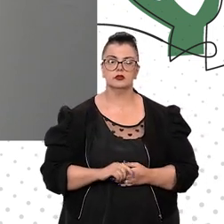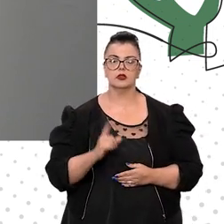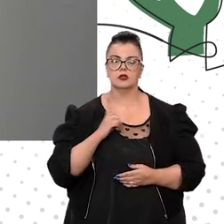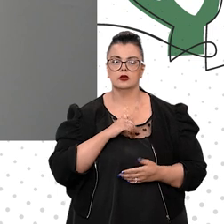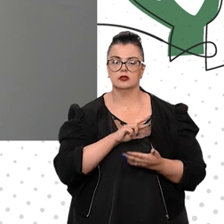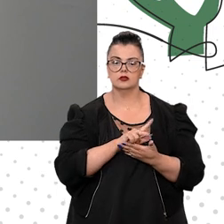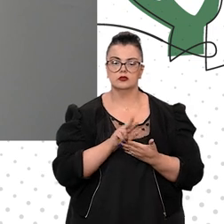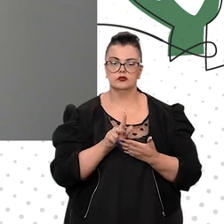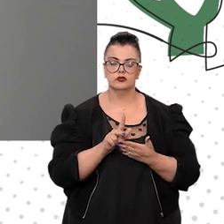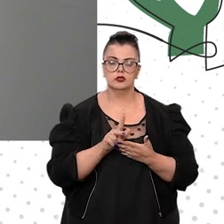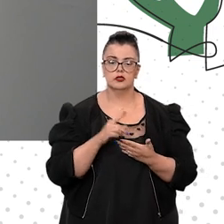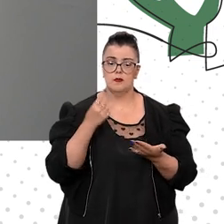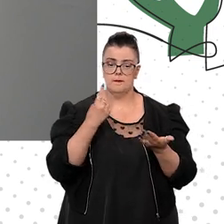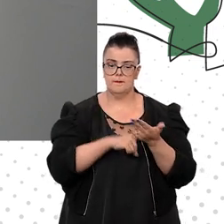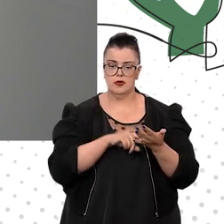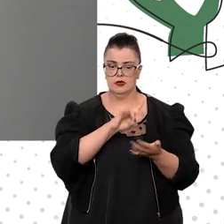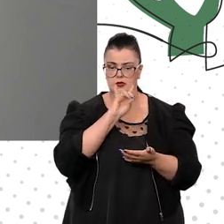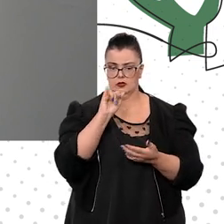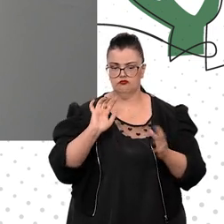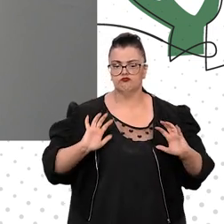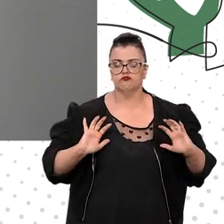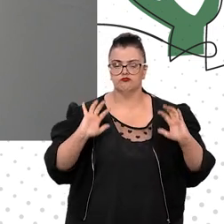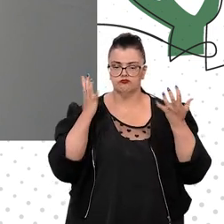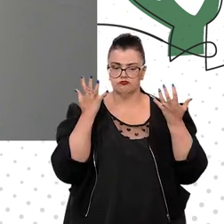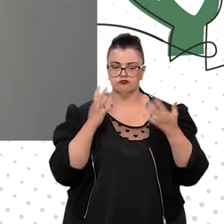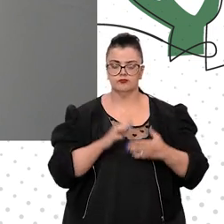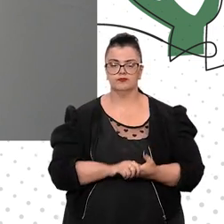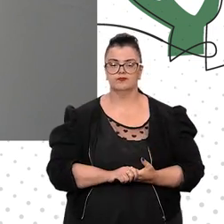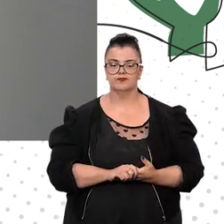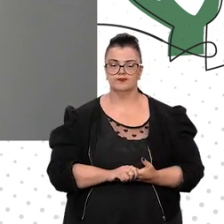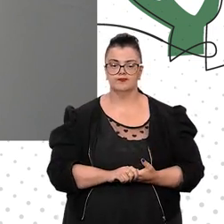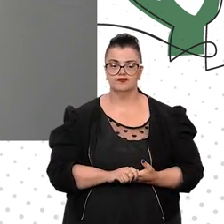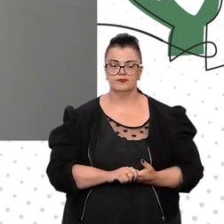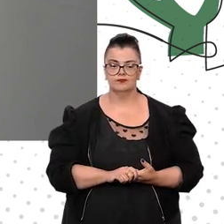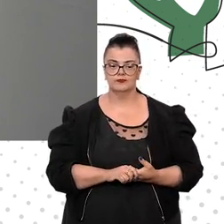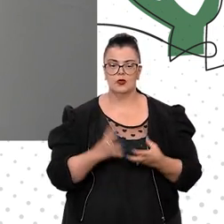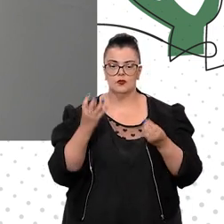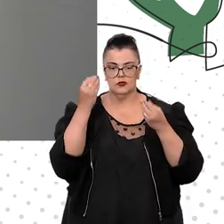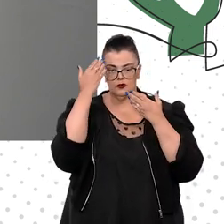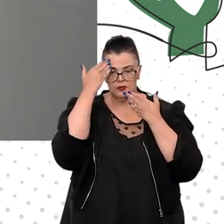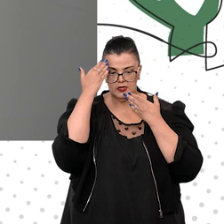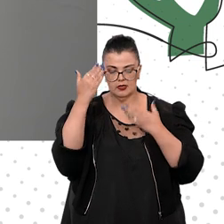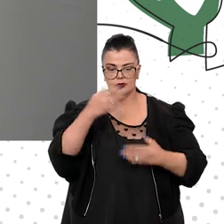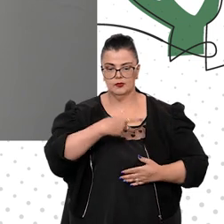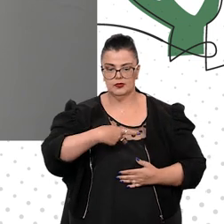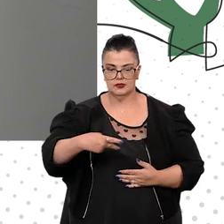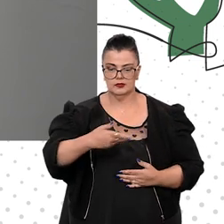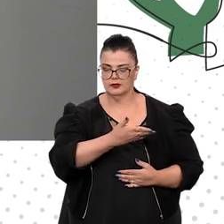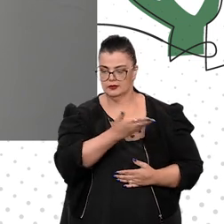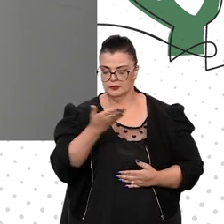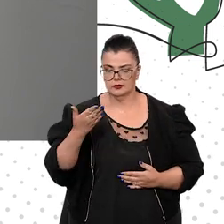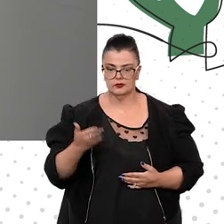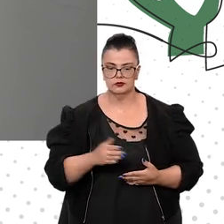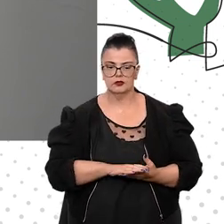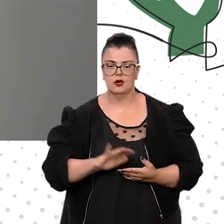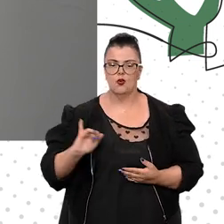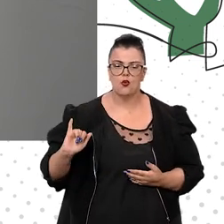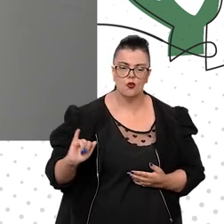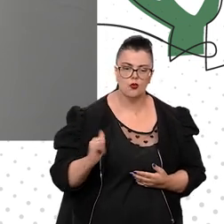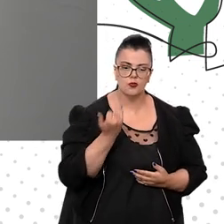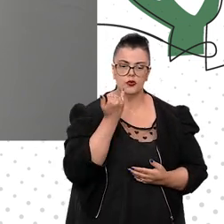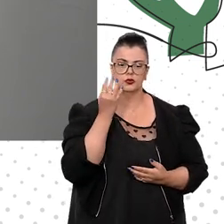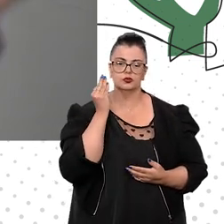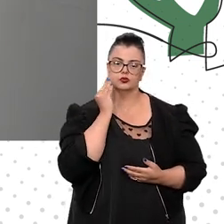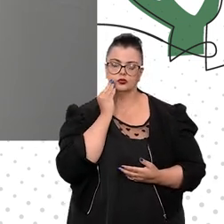datas, muitos eventos a serem comemorados. Muito obrigado, presidente, por essa oportunidade de